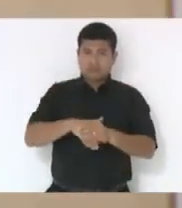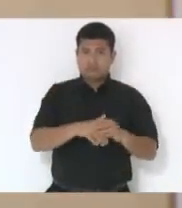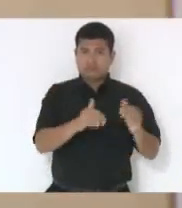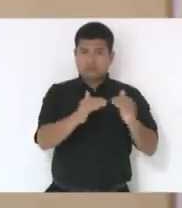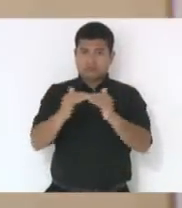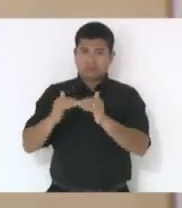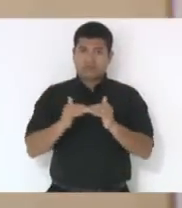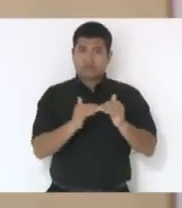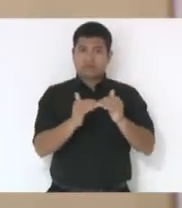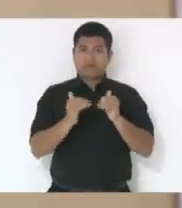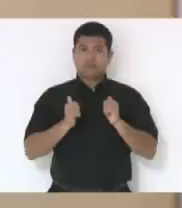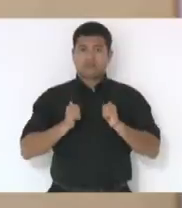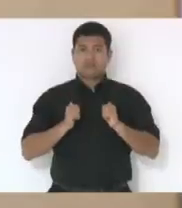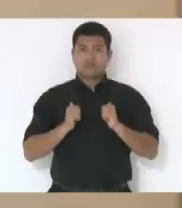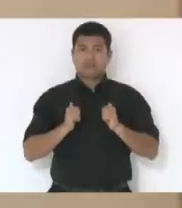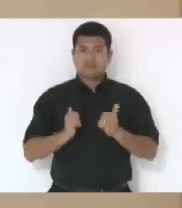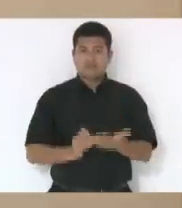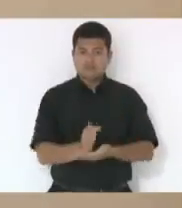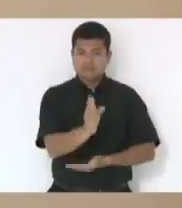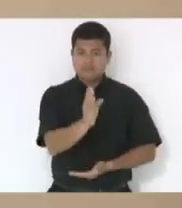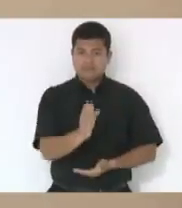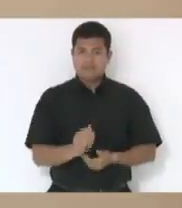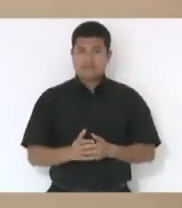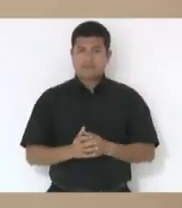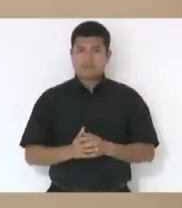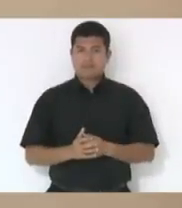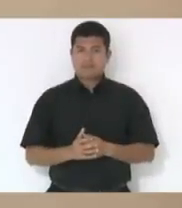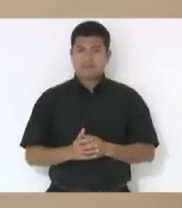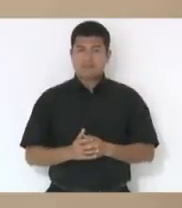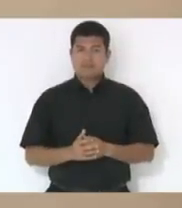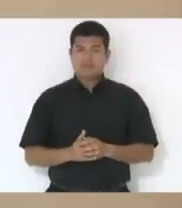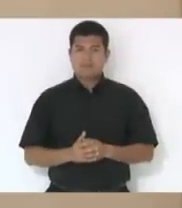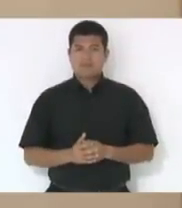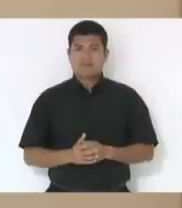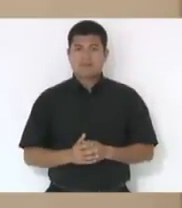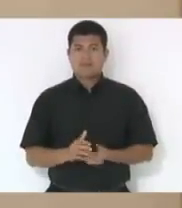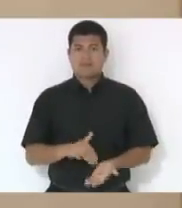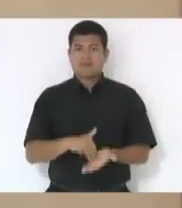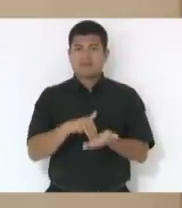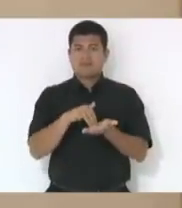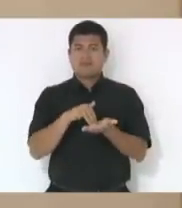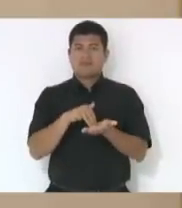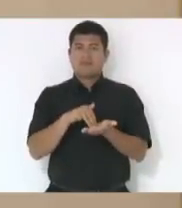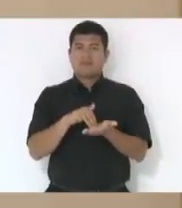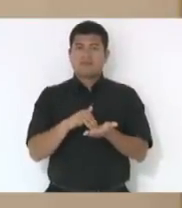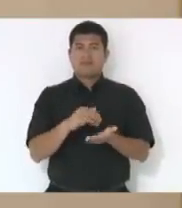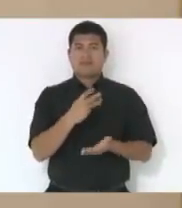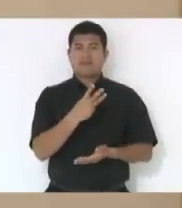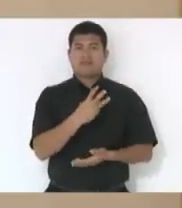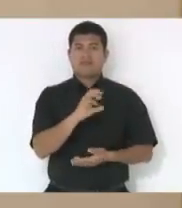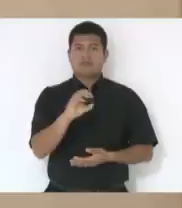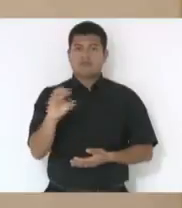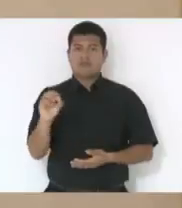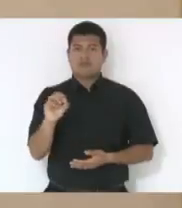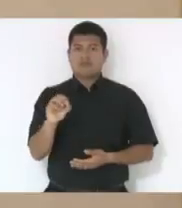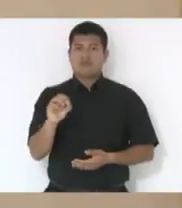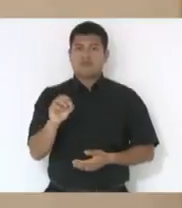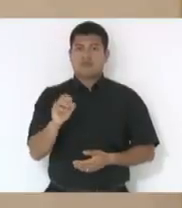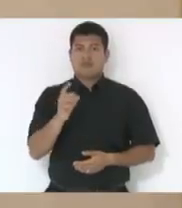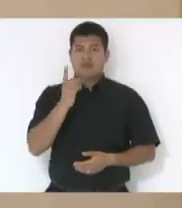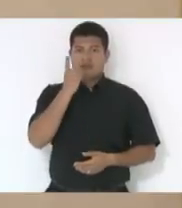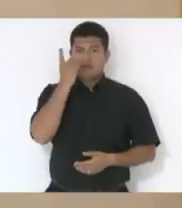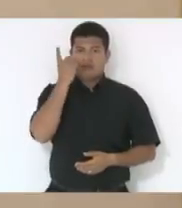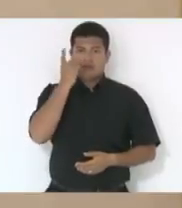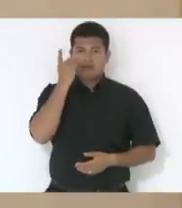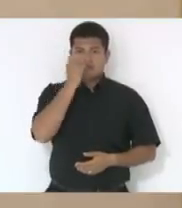de acordo, permanece como se encontra. Aprovado. Moção 300, deputado Gabriel Ribeiro,